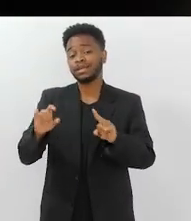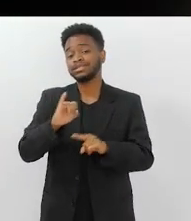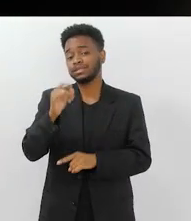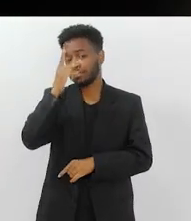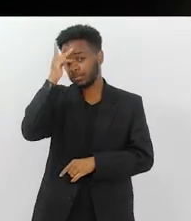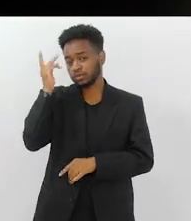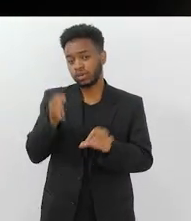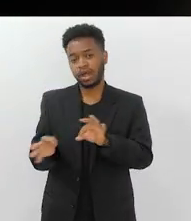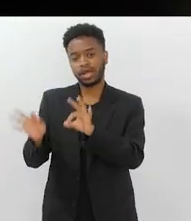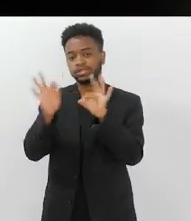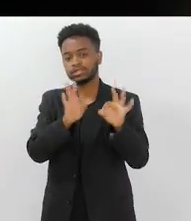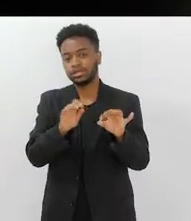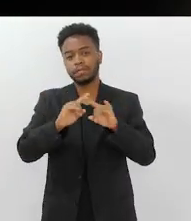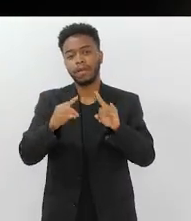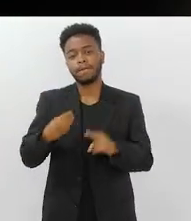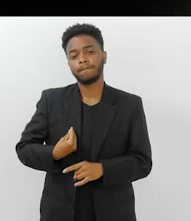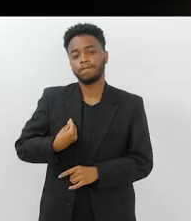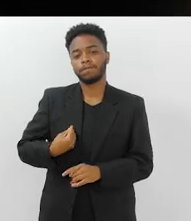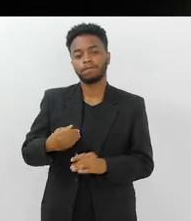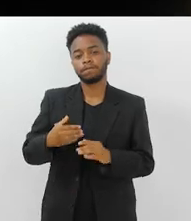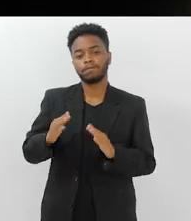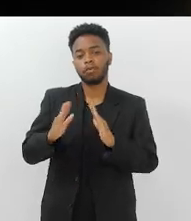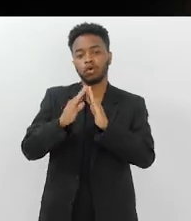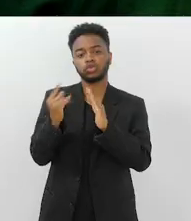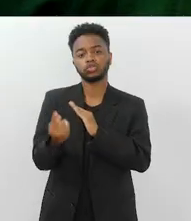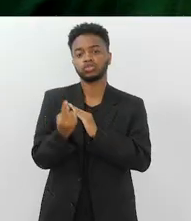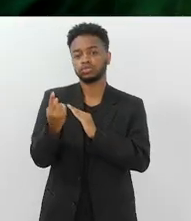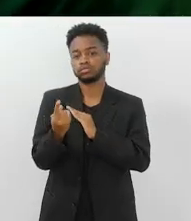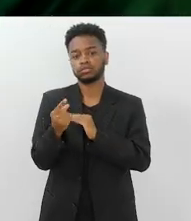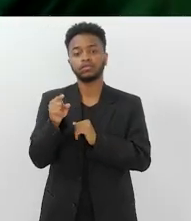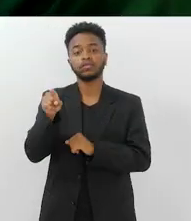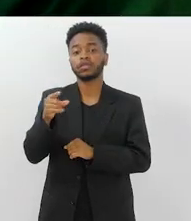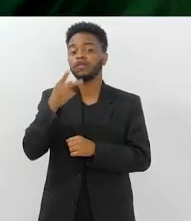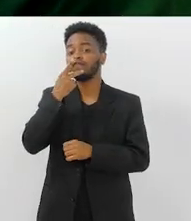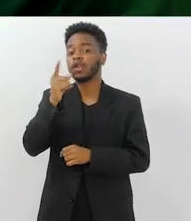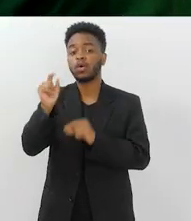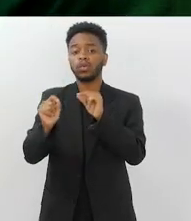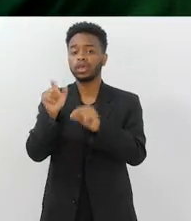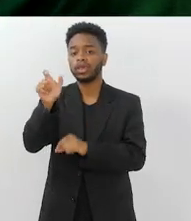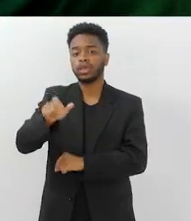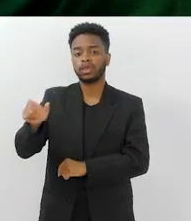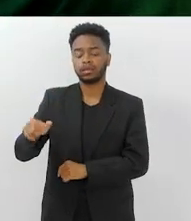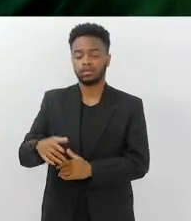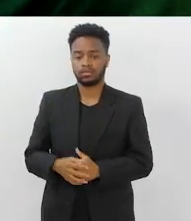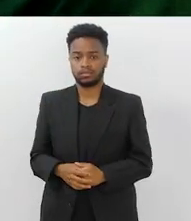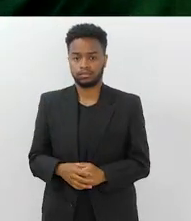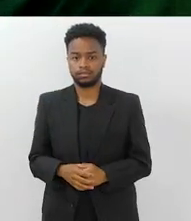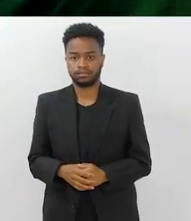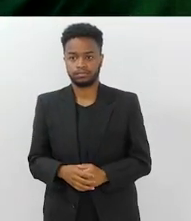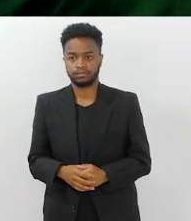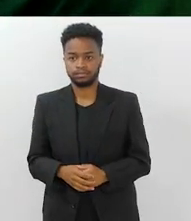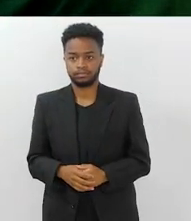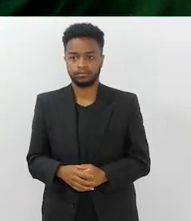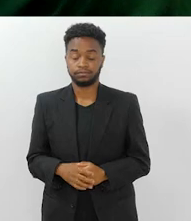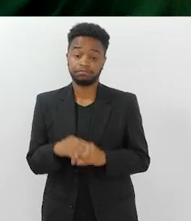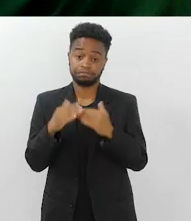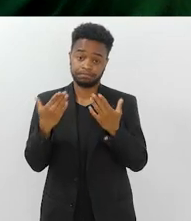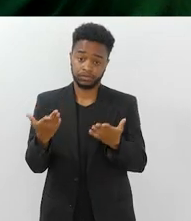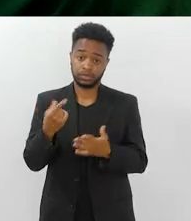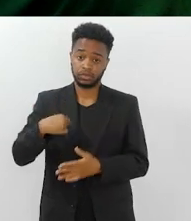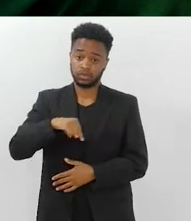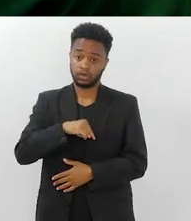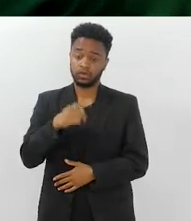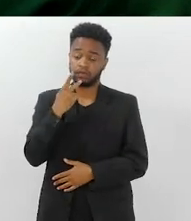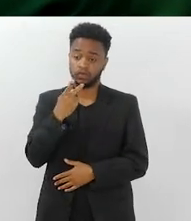E quem está em casa nos assistindo e vive só? O o senhor tem a dizer para esse idoso, doutor? É, é o que a gente